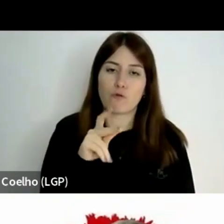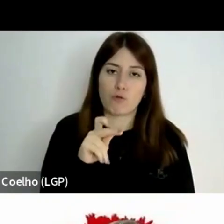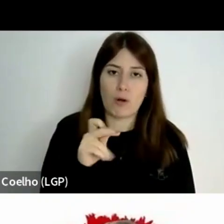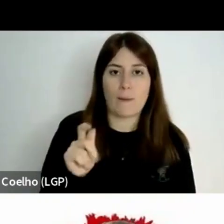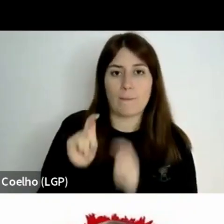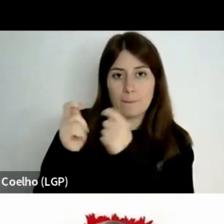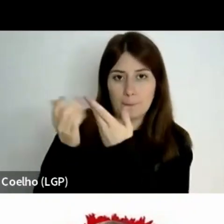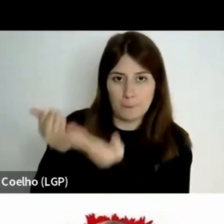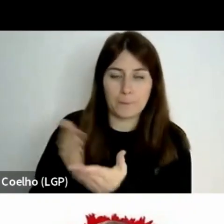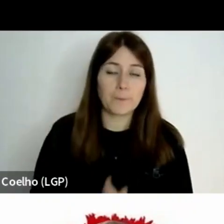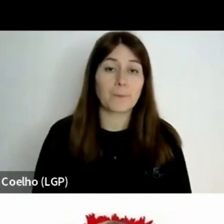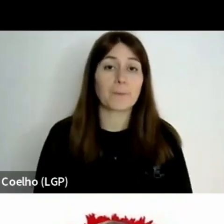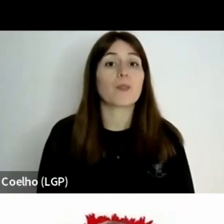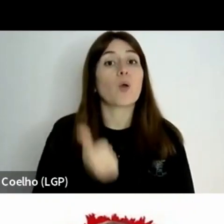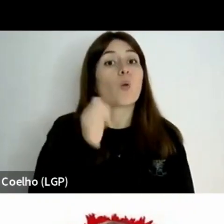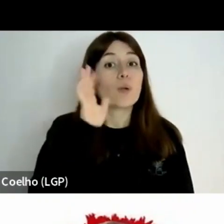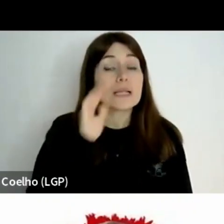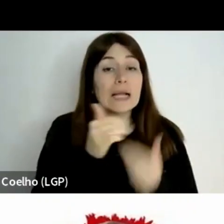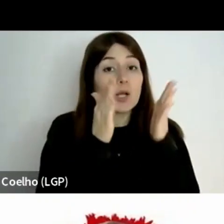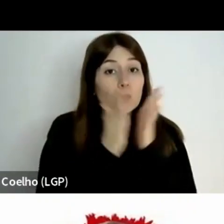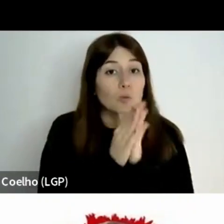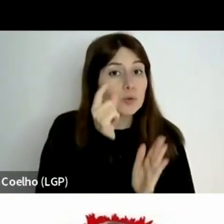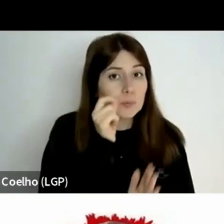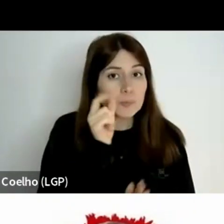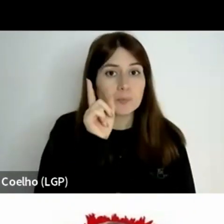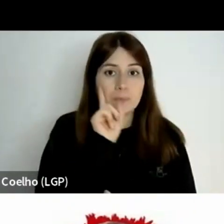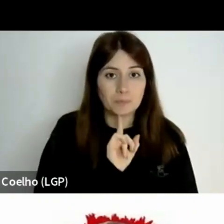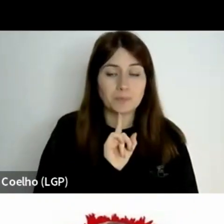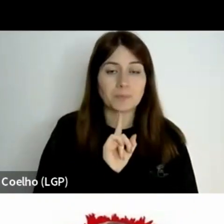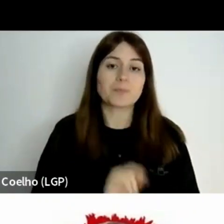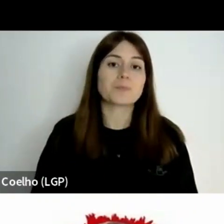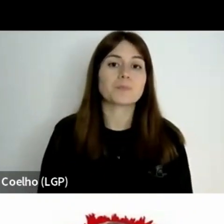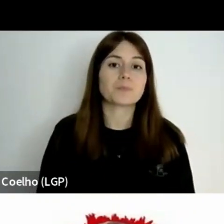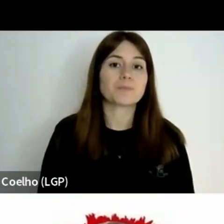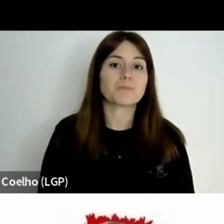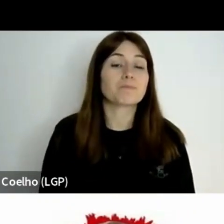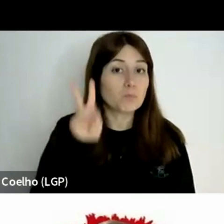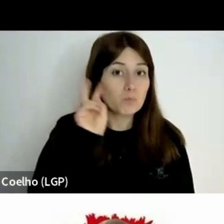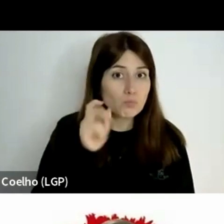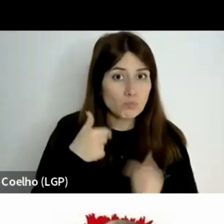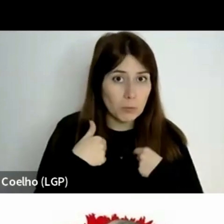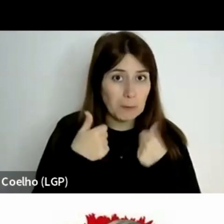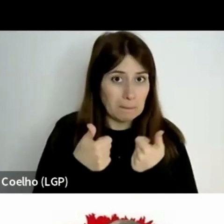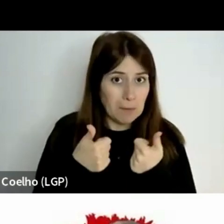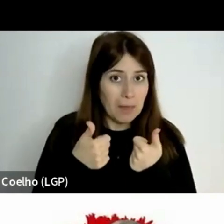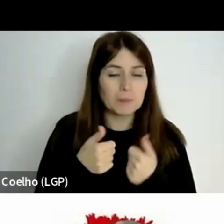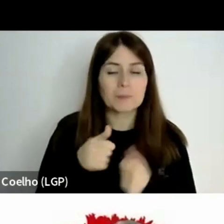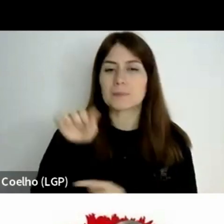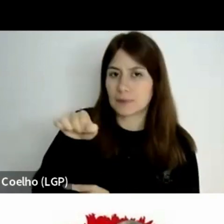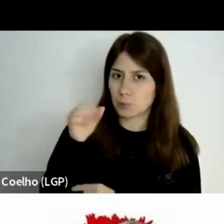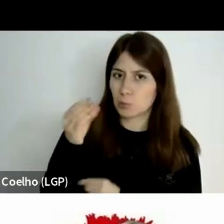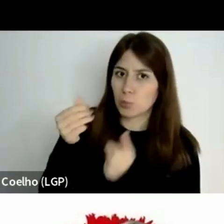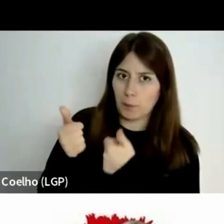Boa tarde a todas e todos. Estão a me ouvir bem? Muito bem.